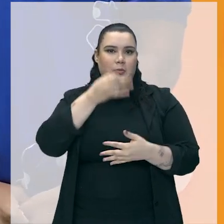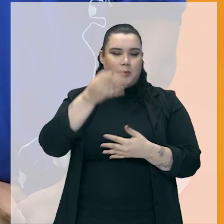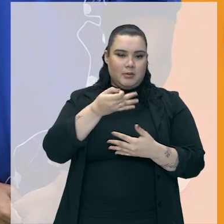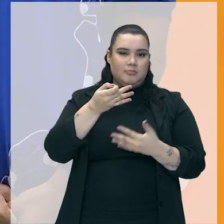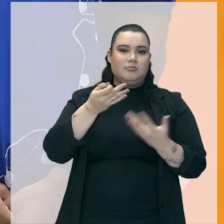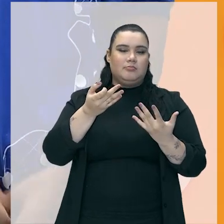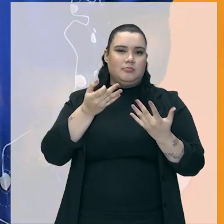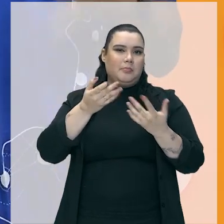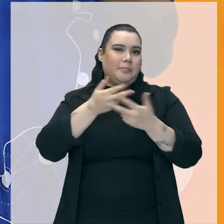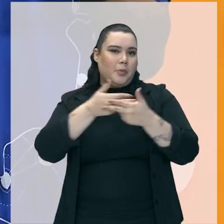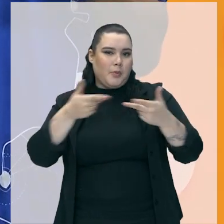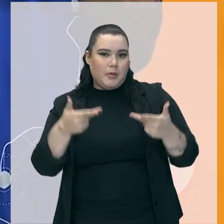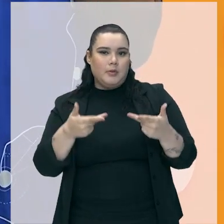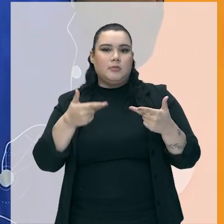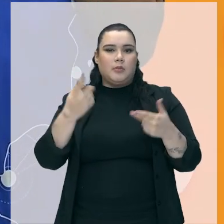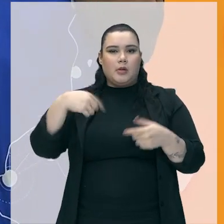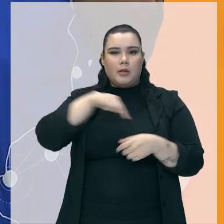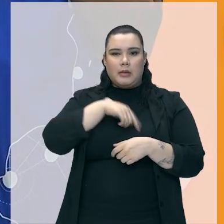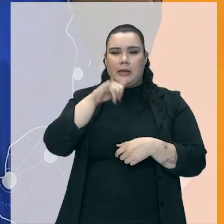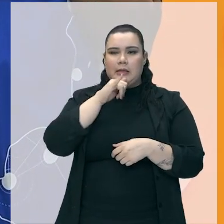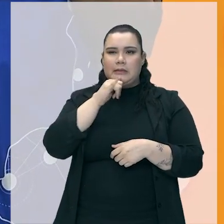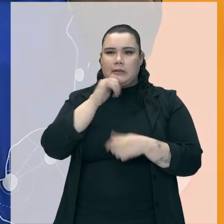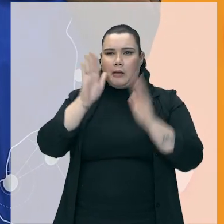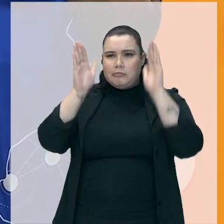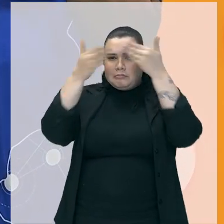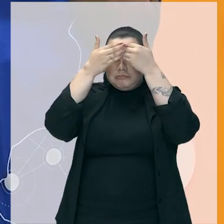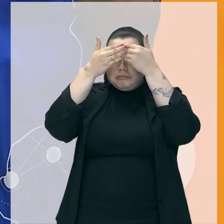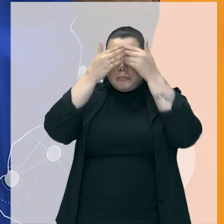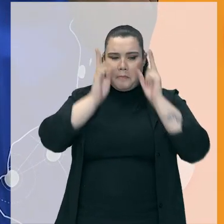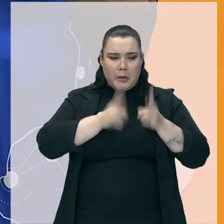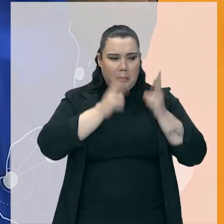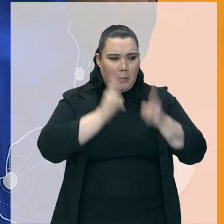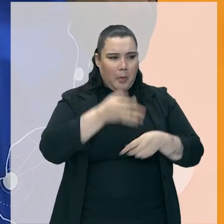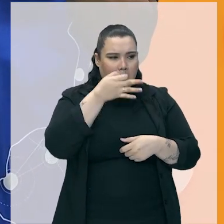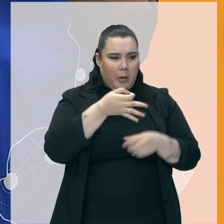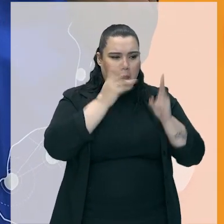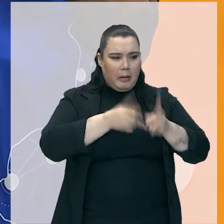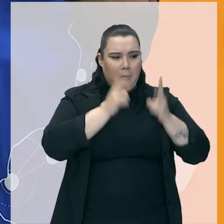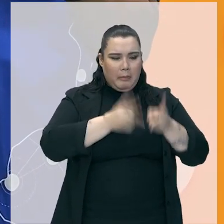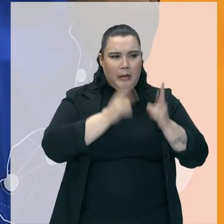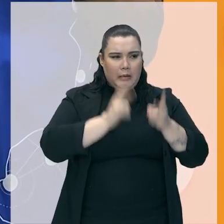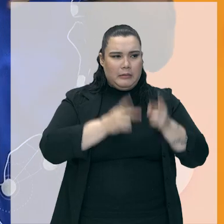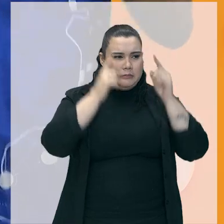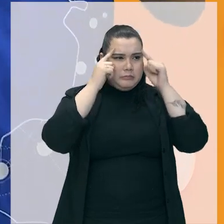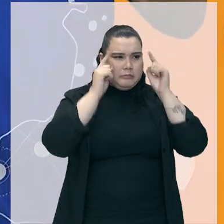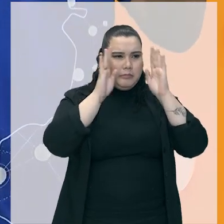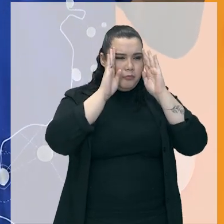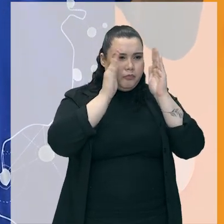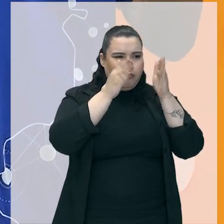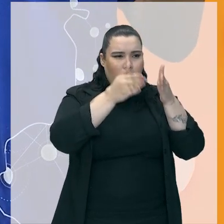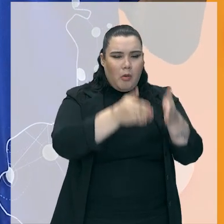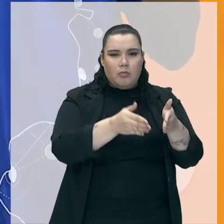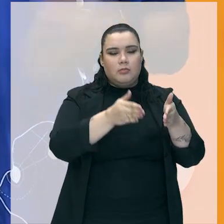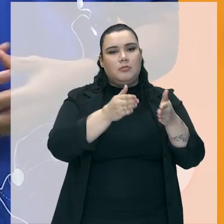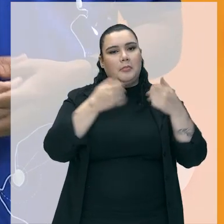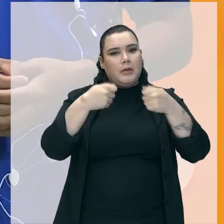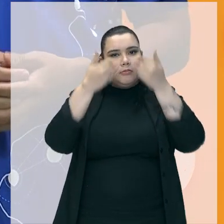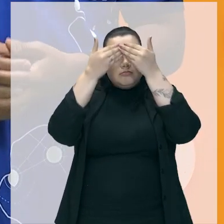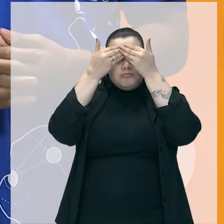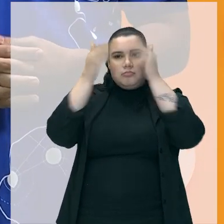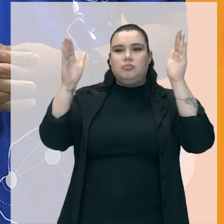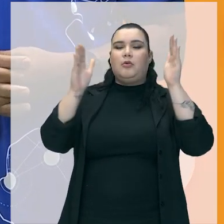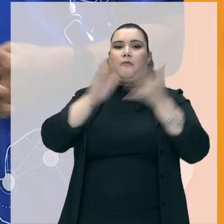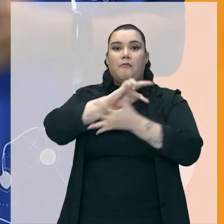pessoal? Para a gente deixar de viver só naquele mundinho ali, né, só o que eu aprendi aqui é o que importa, a gente poder conhecer outras